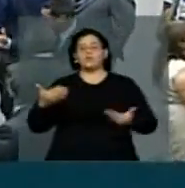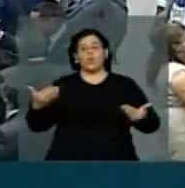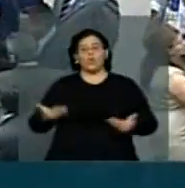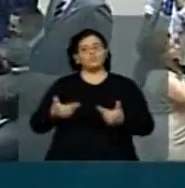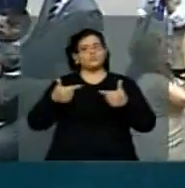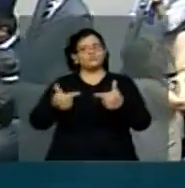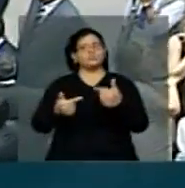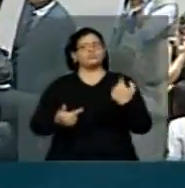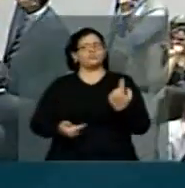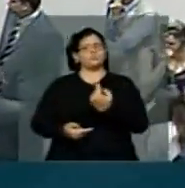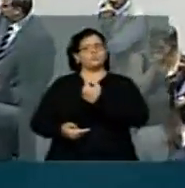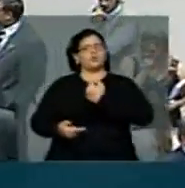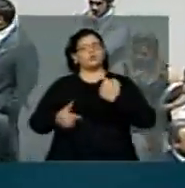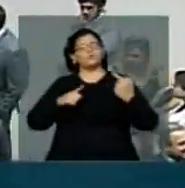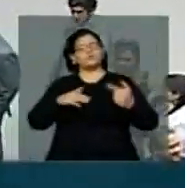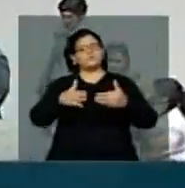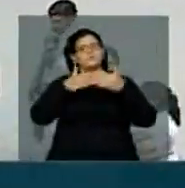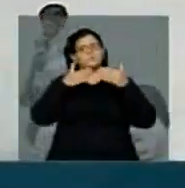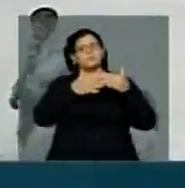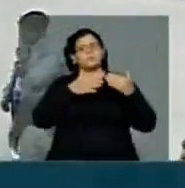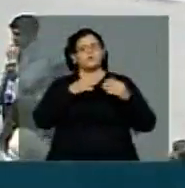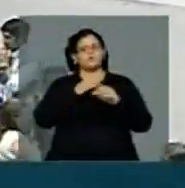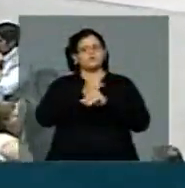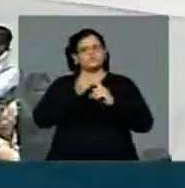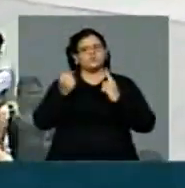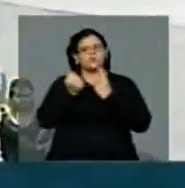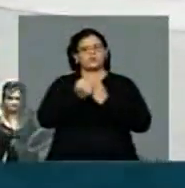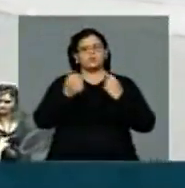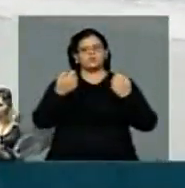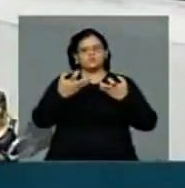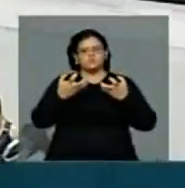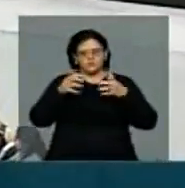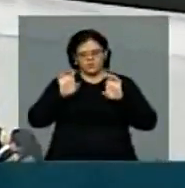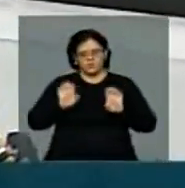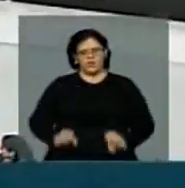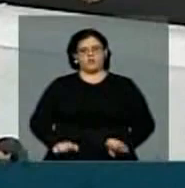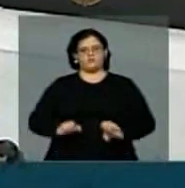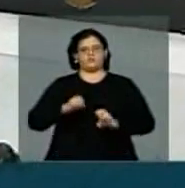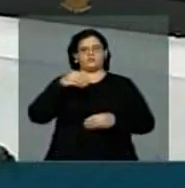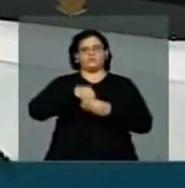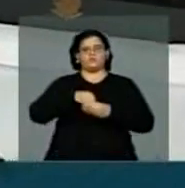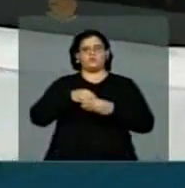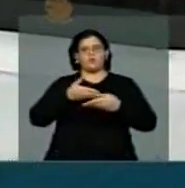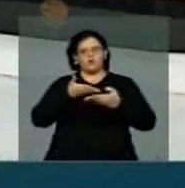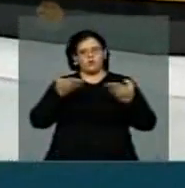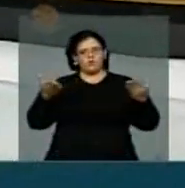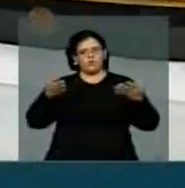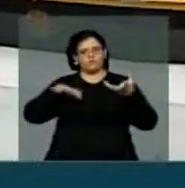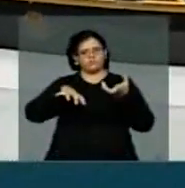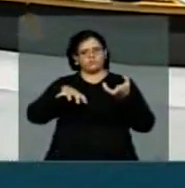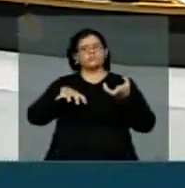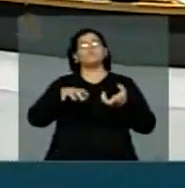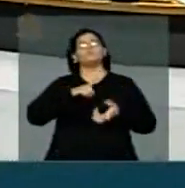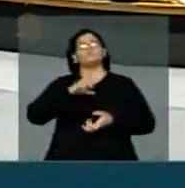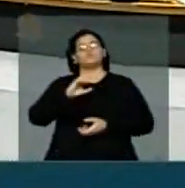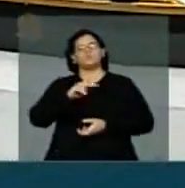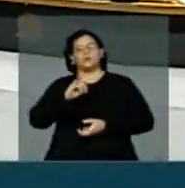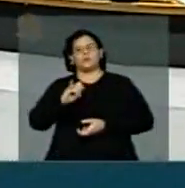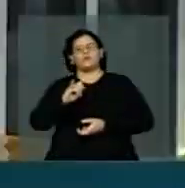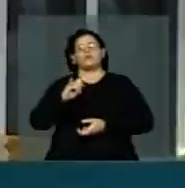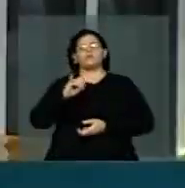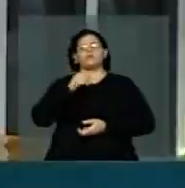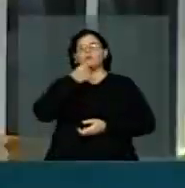e de clamor da sociedade por ética na política Tem a CPI do Cachoeira